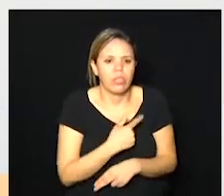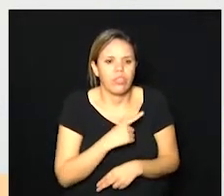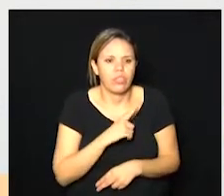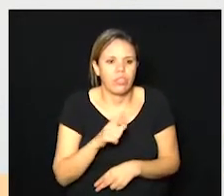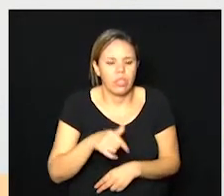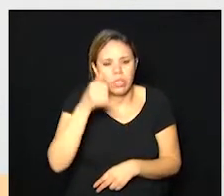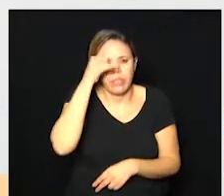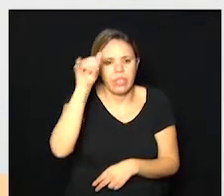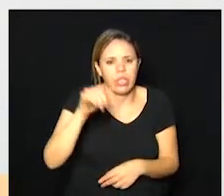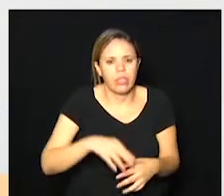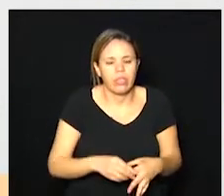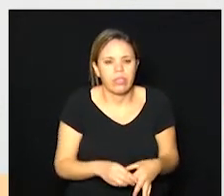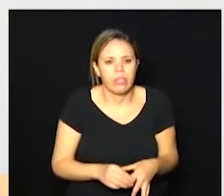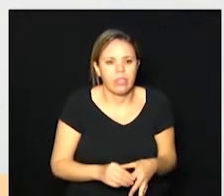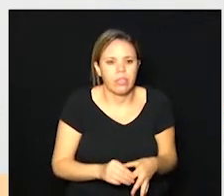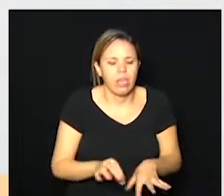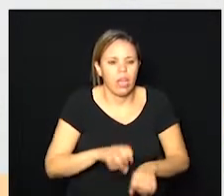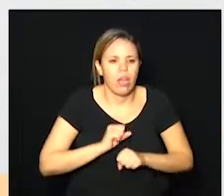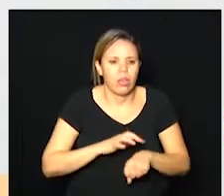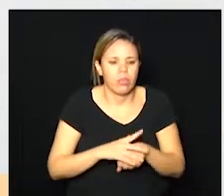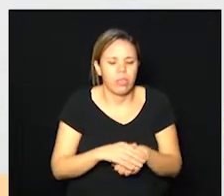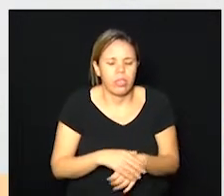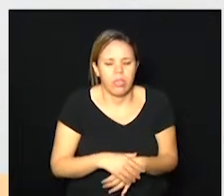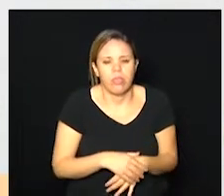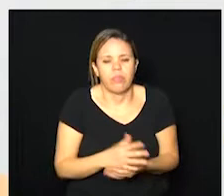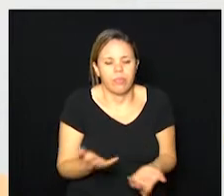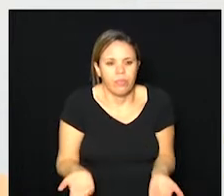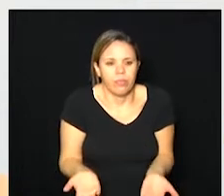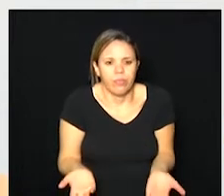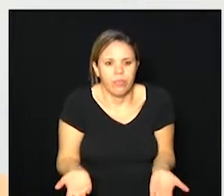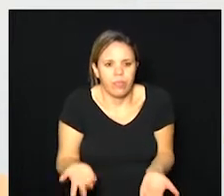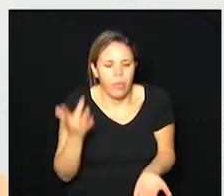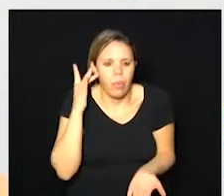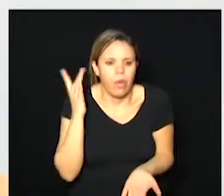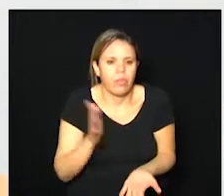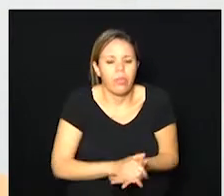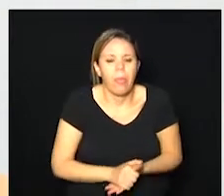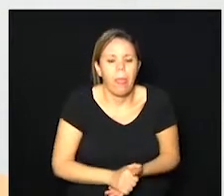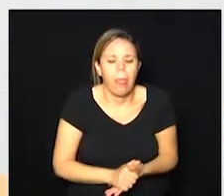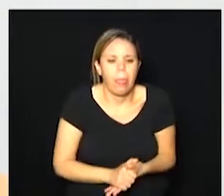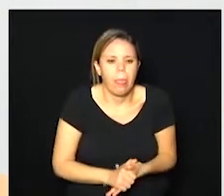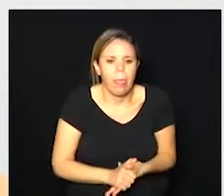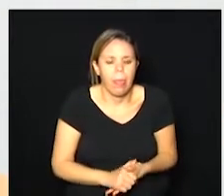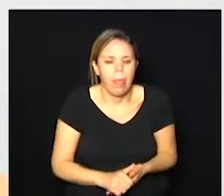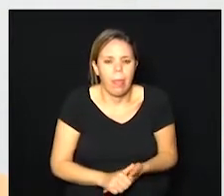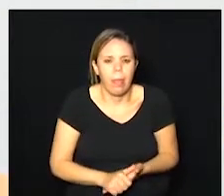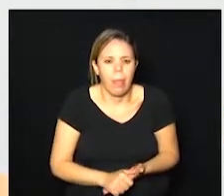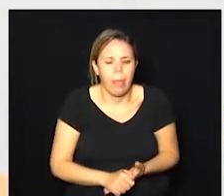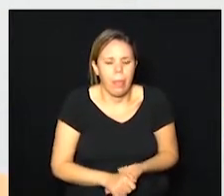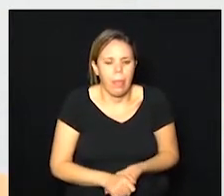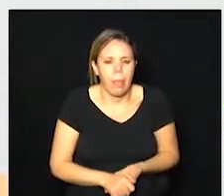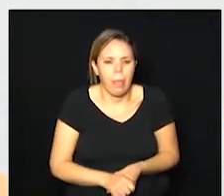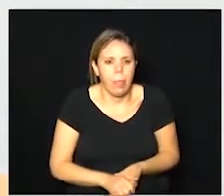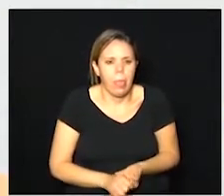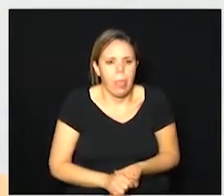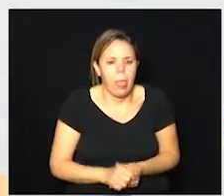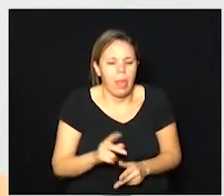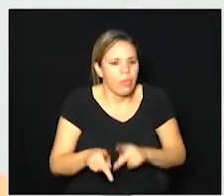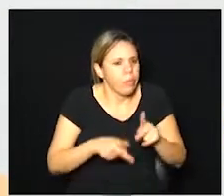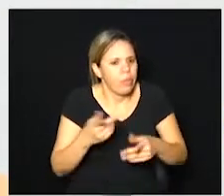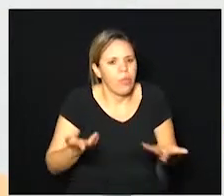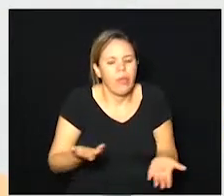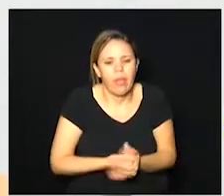evitar a contaminação da doença então eu acho que não por mais que as pessoas